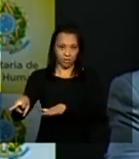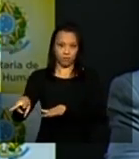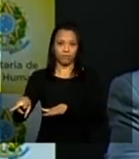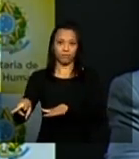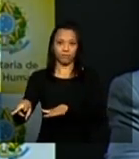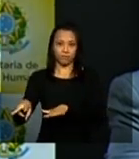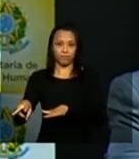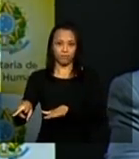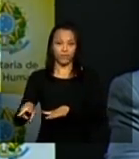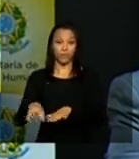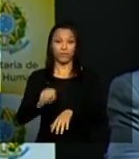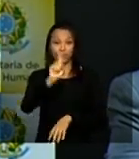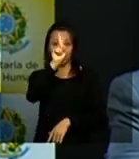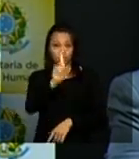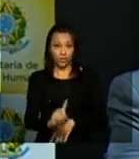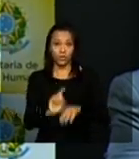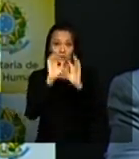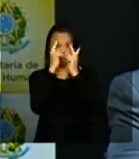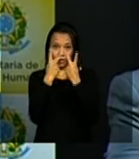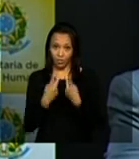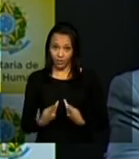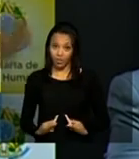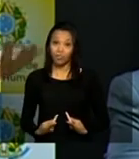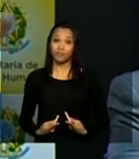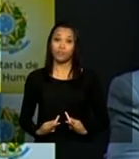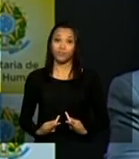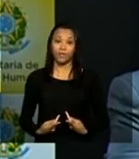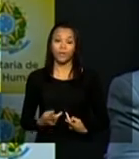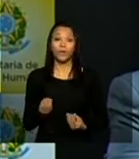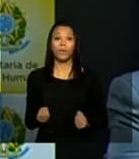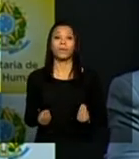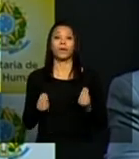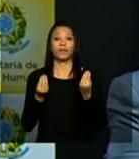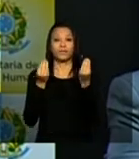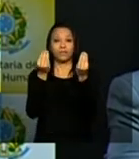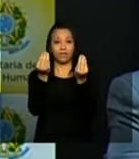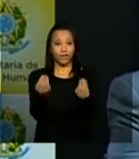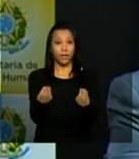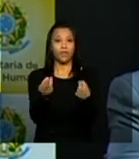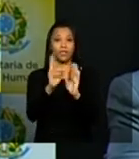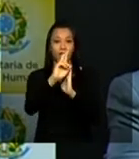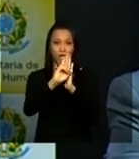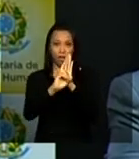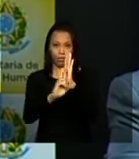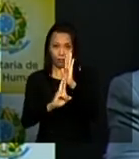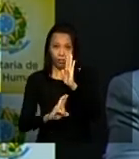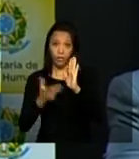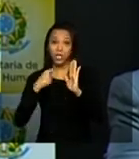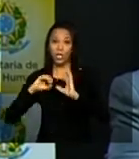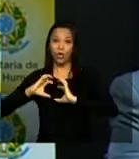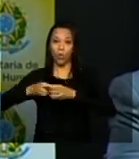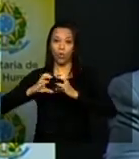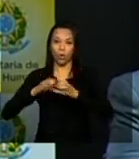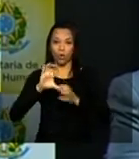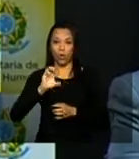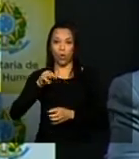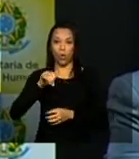dos direitos humanos com a entrega dia 10 do relatório da comissão nacional da verdade